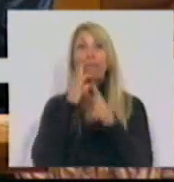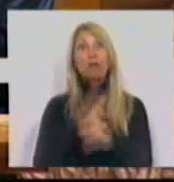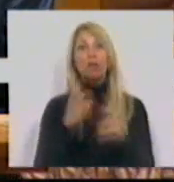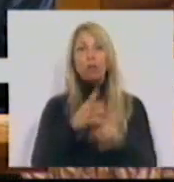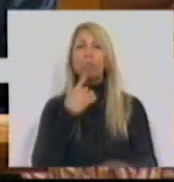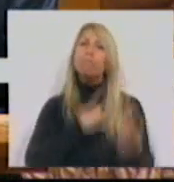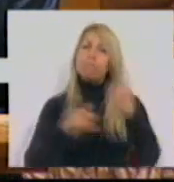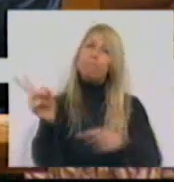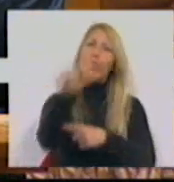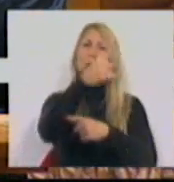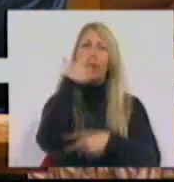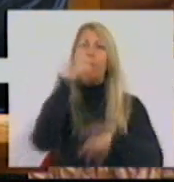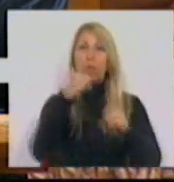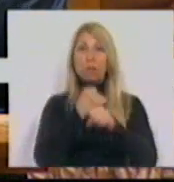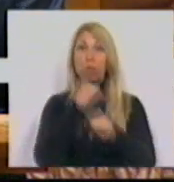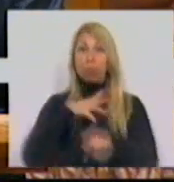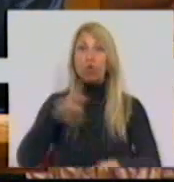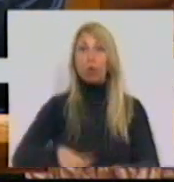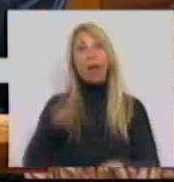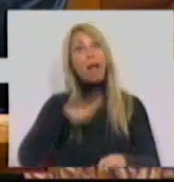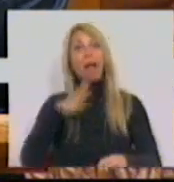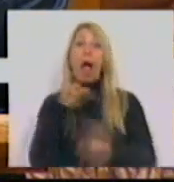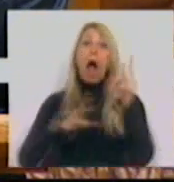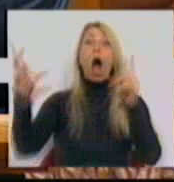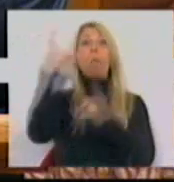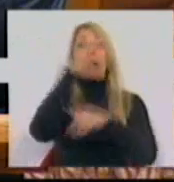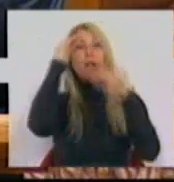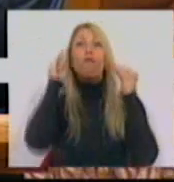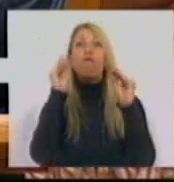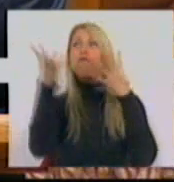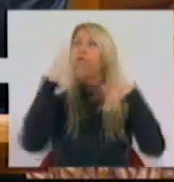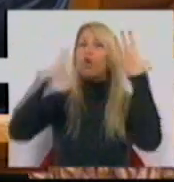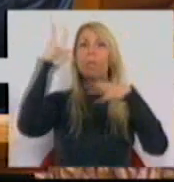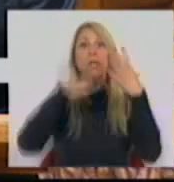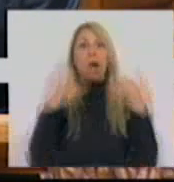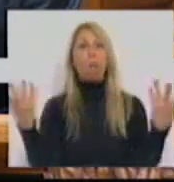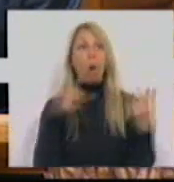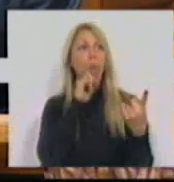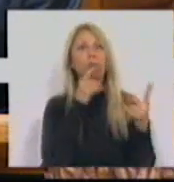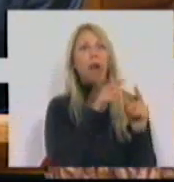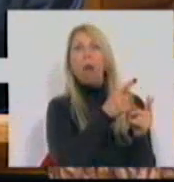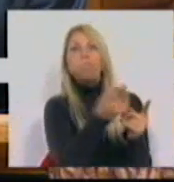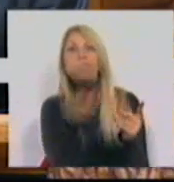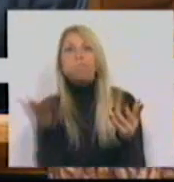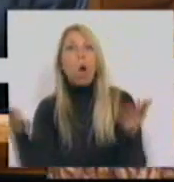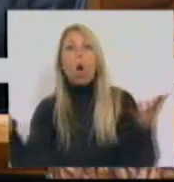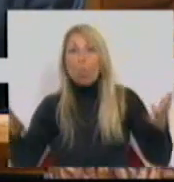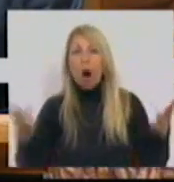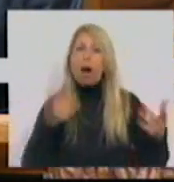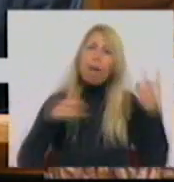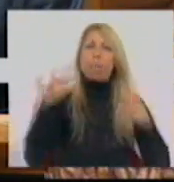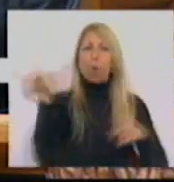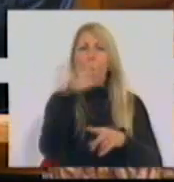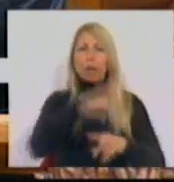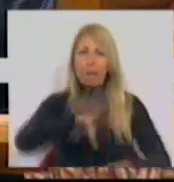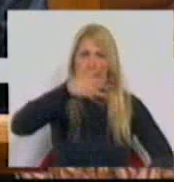portugueses, que querem aumentar a sua formação e não encontram oportunidade para o fazer, se o país está melhor. Se o seu futuro será